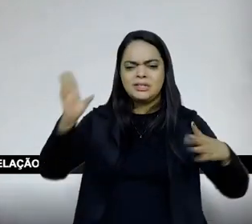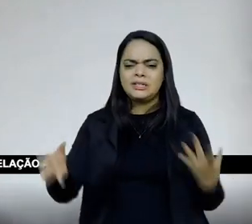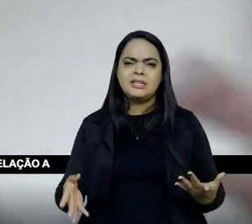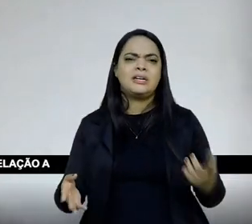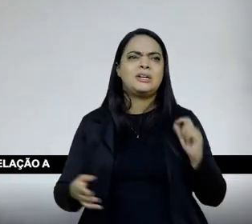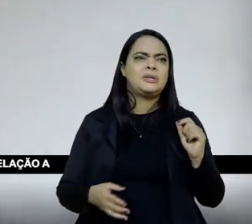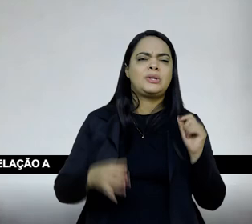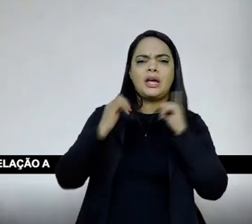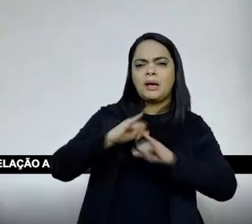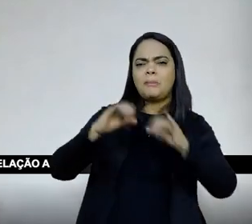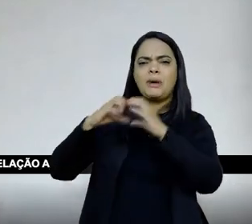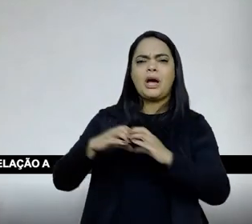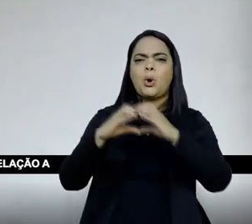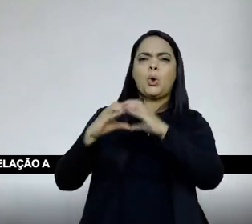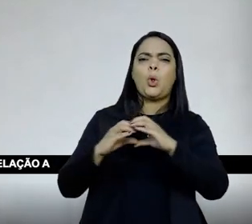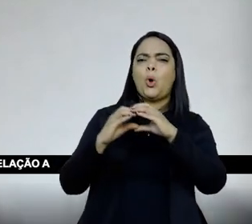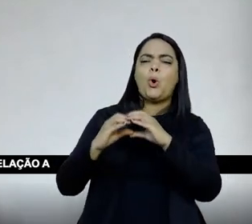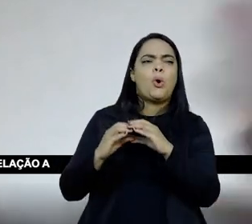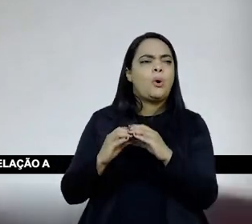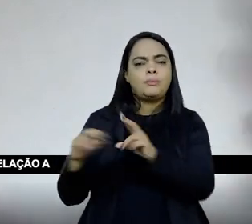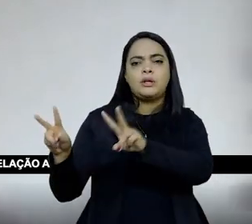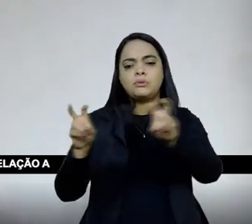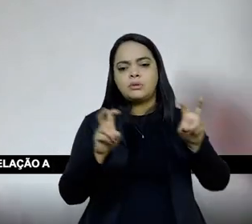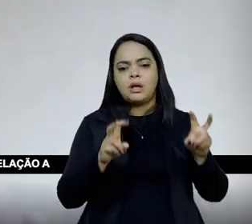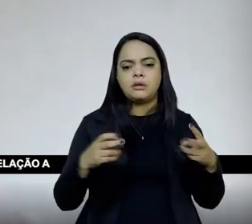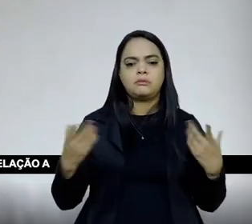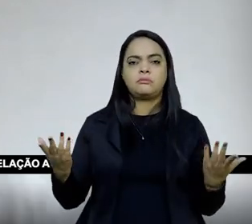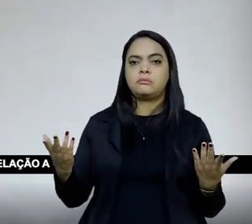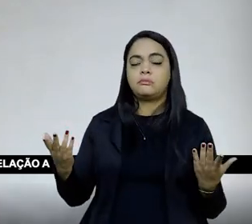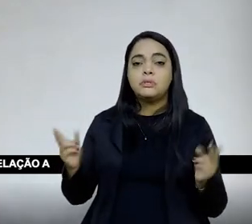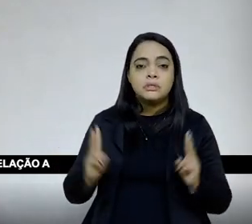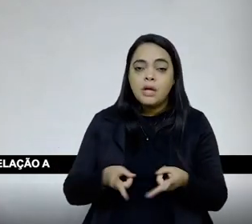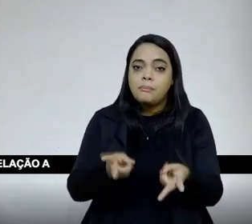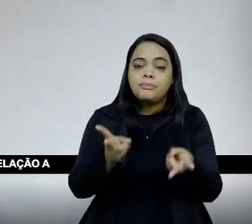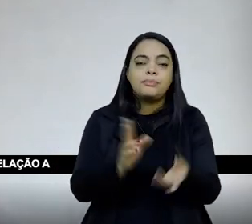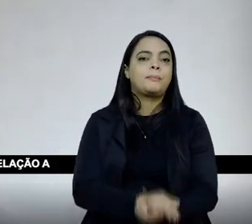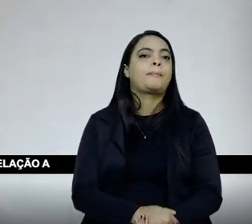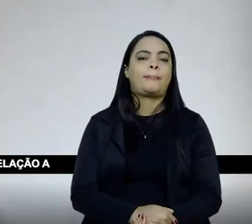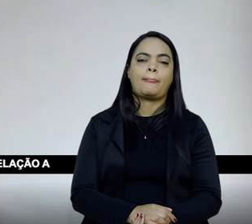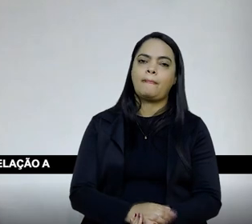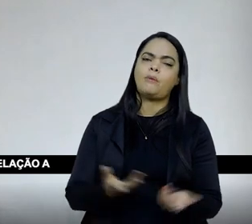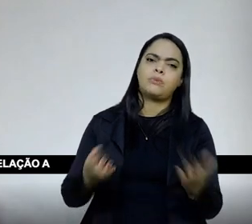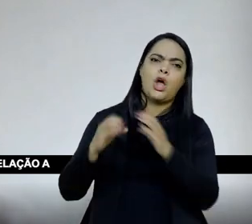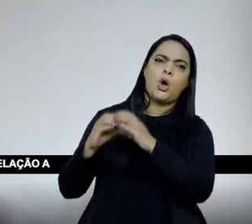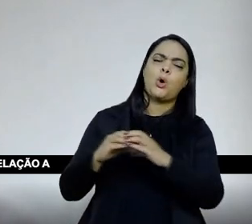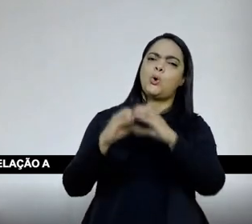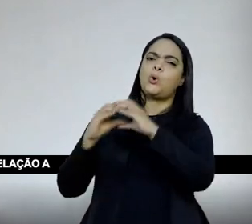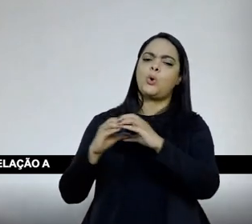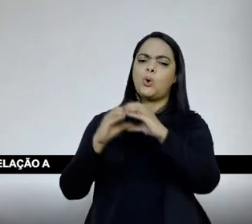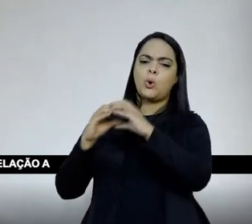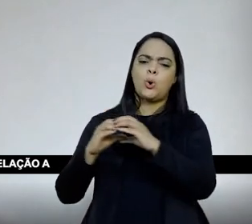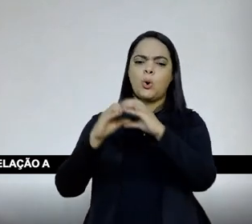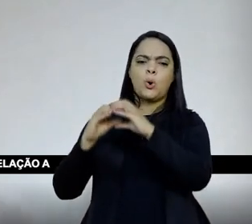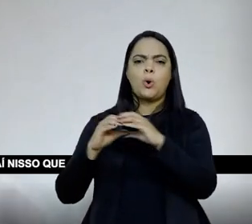Globo, das outras, em relação a certos assuntos? Pá, pá, pá, Enfim, a campanha da Rede Globo, de todos os outros,